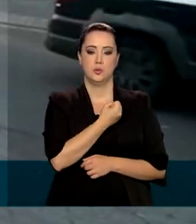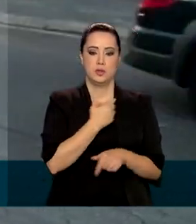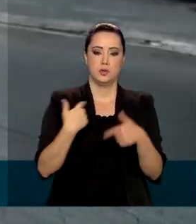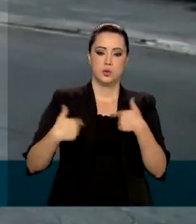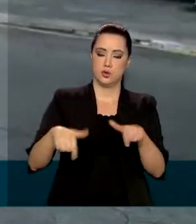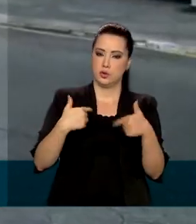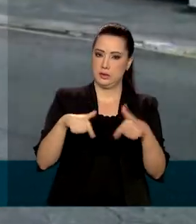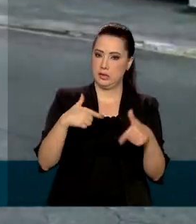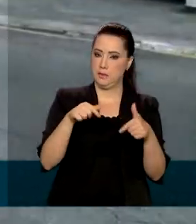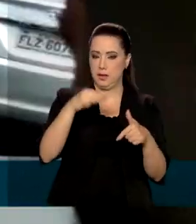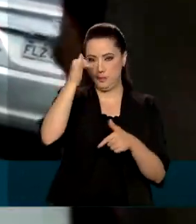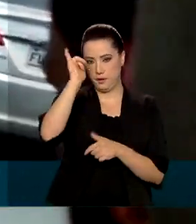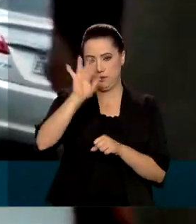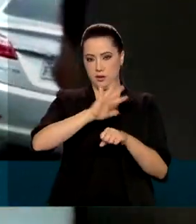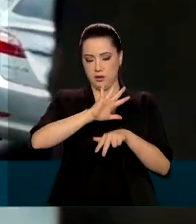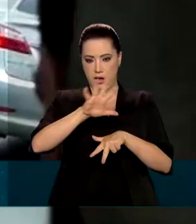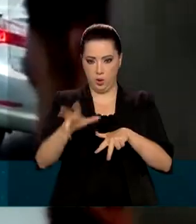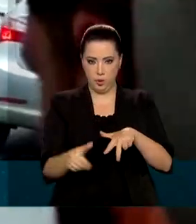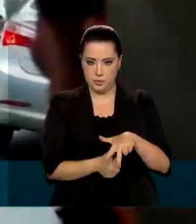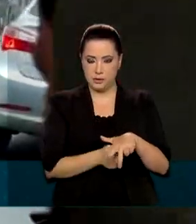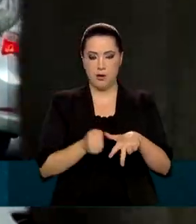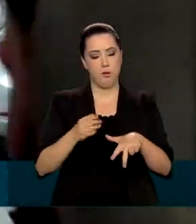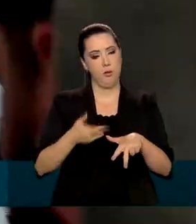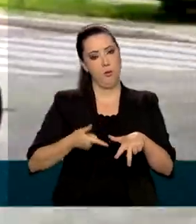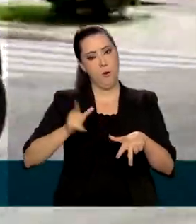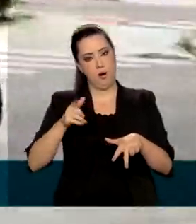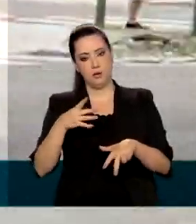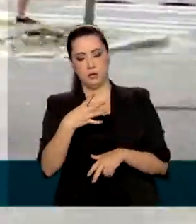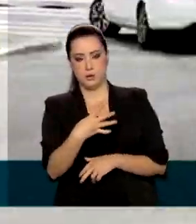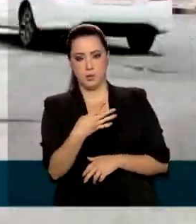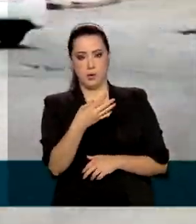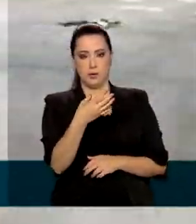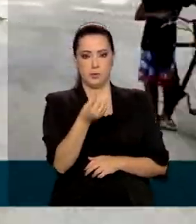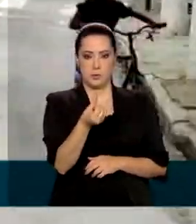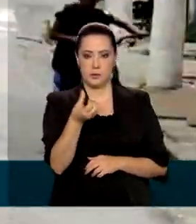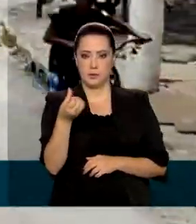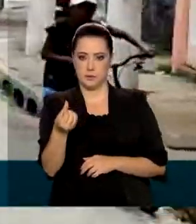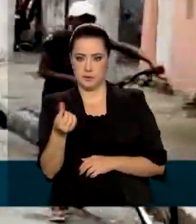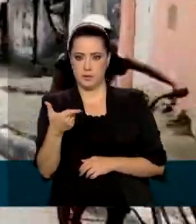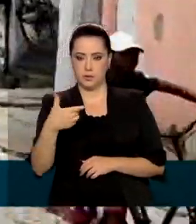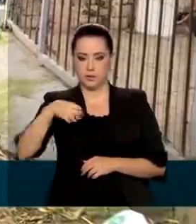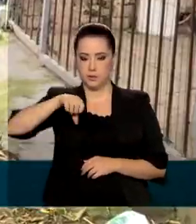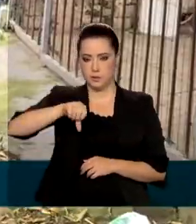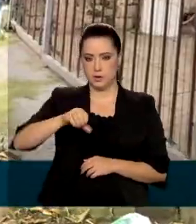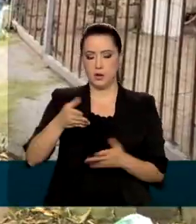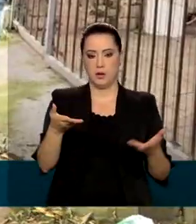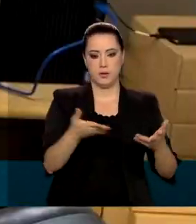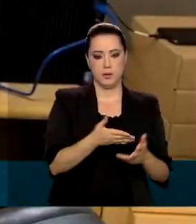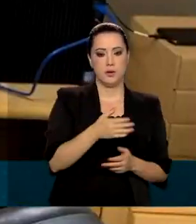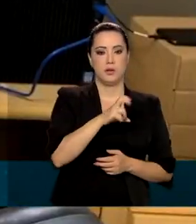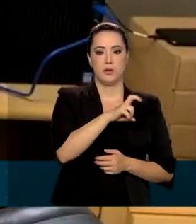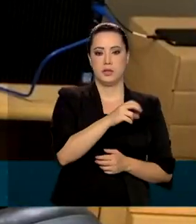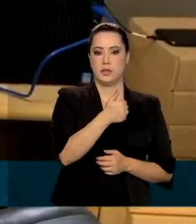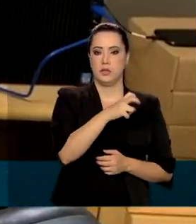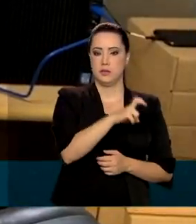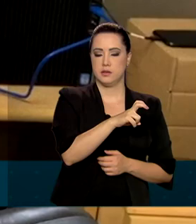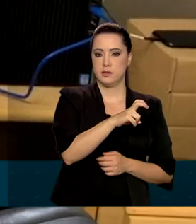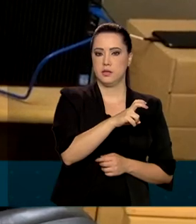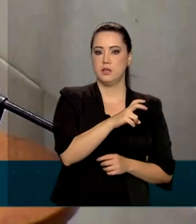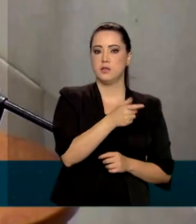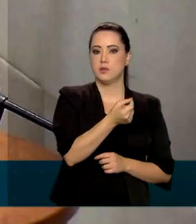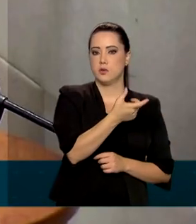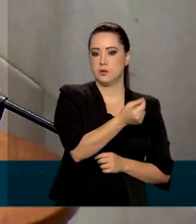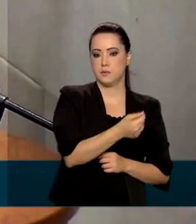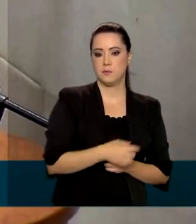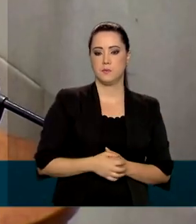operações de combate à corrupção passou de 466 em 2019 para 515 em 2020.